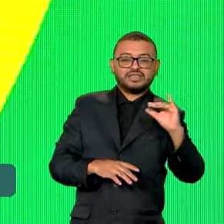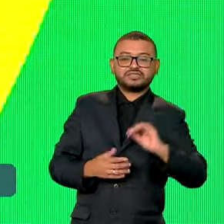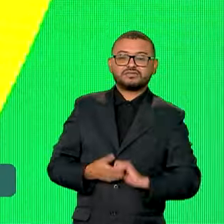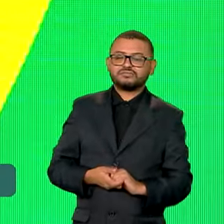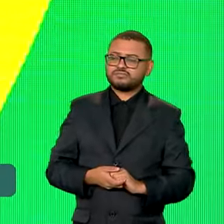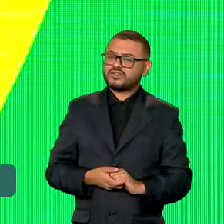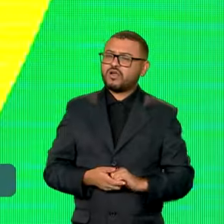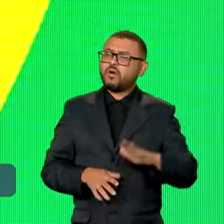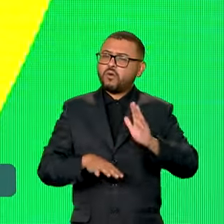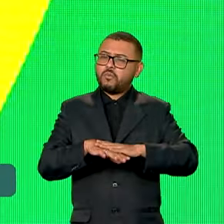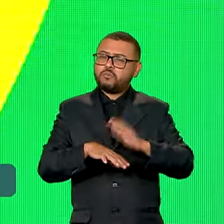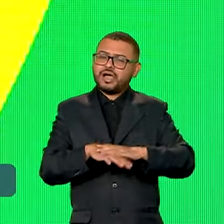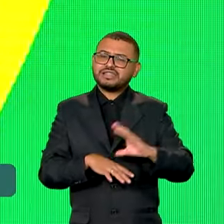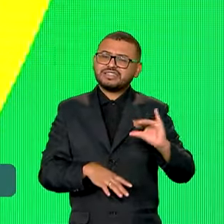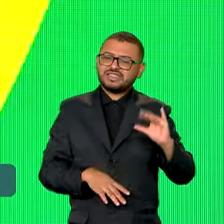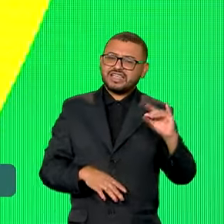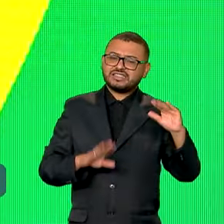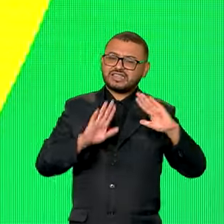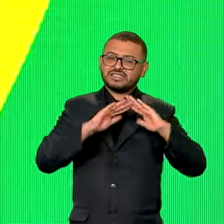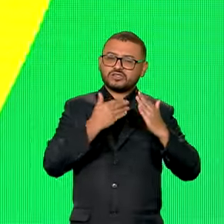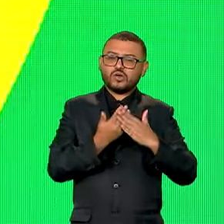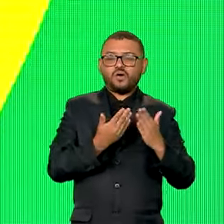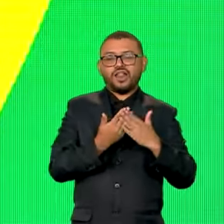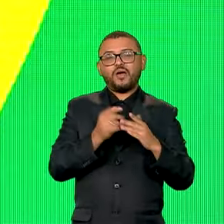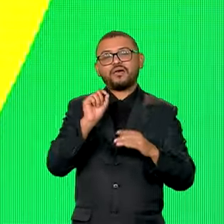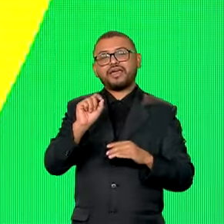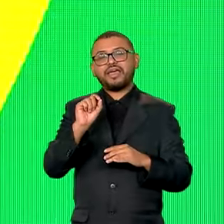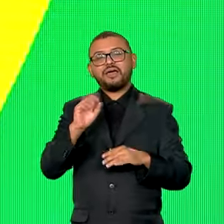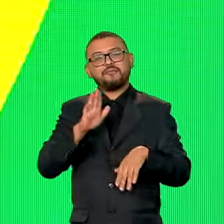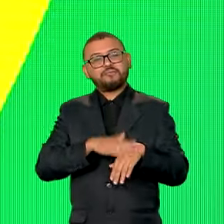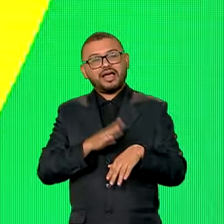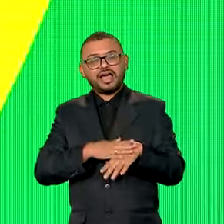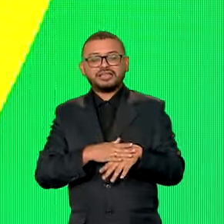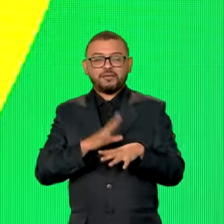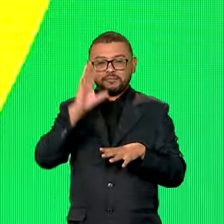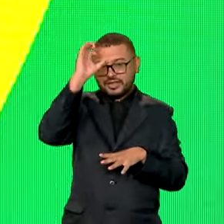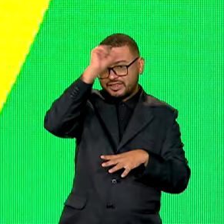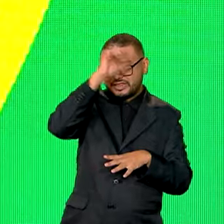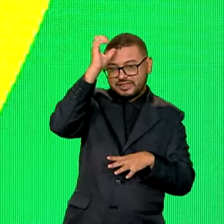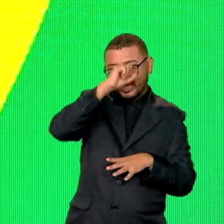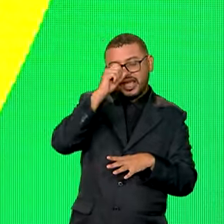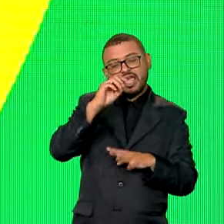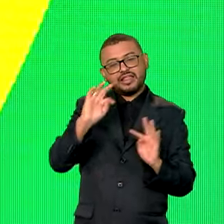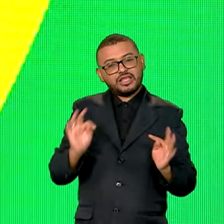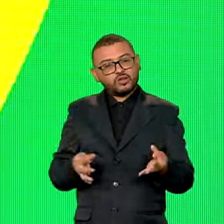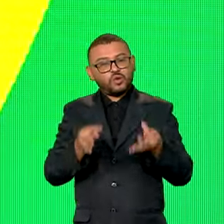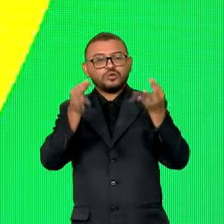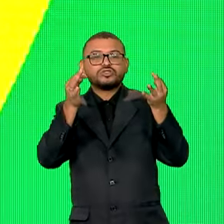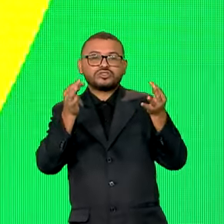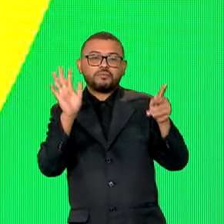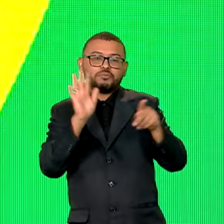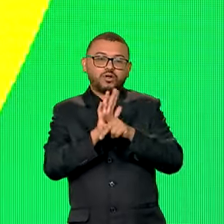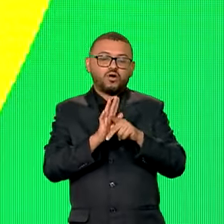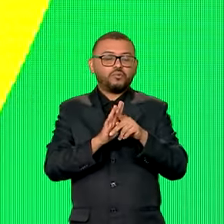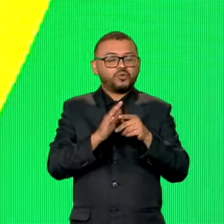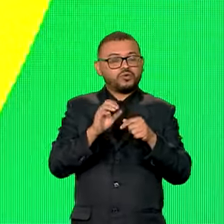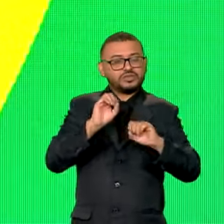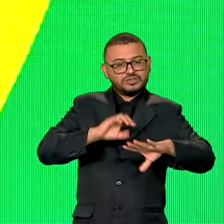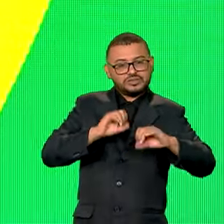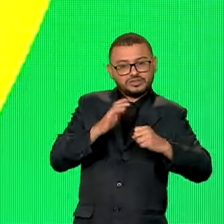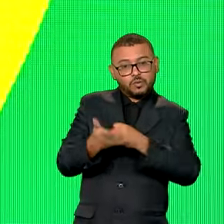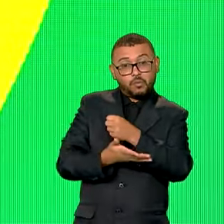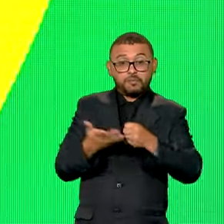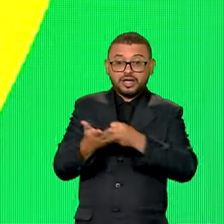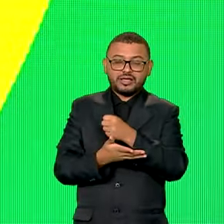O Mais Ciência na Escola vai disseminar o letramento digital e a educação científica na educação básica,